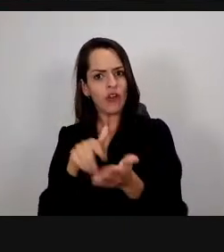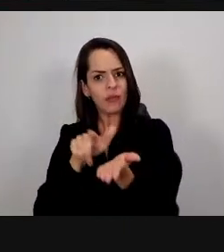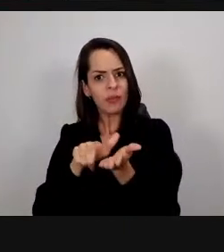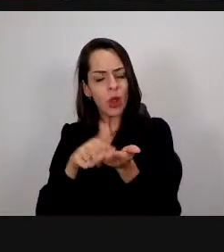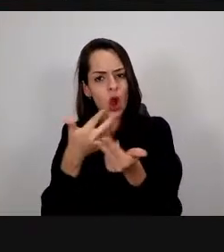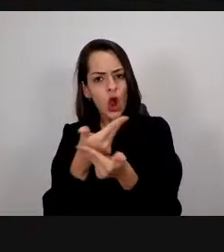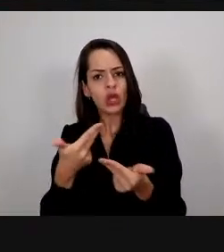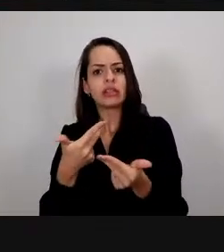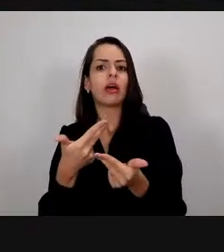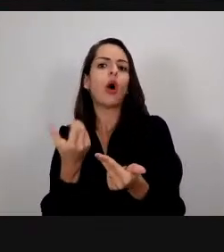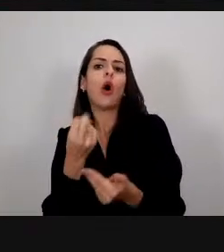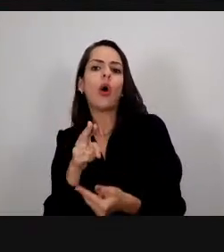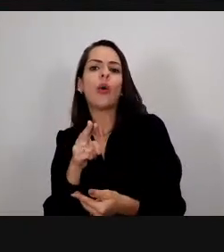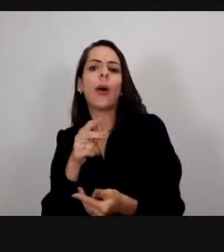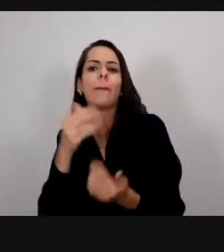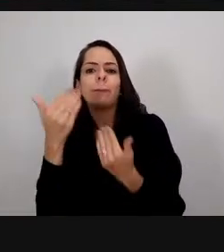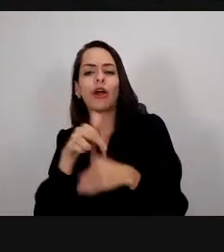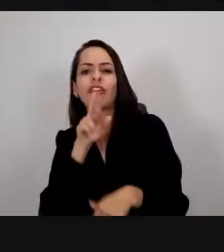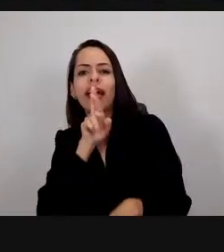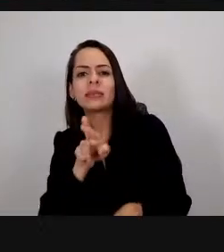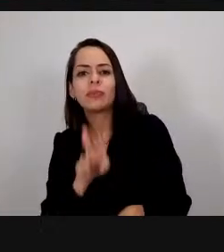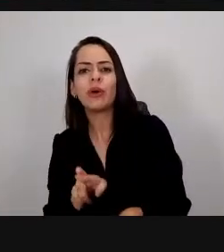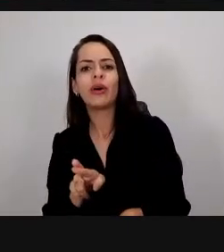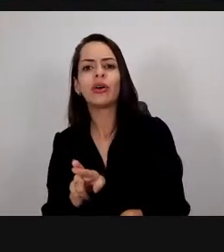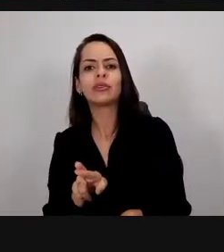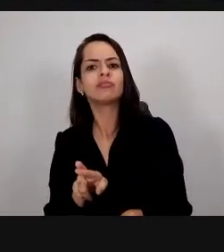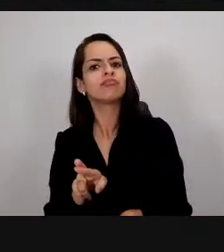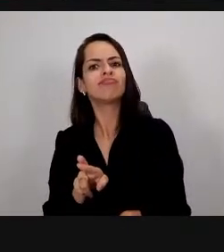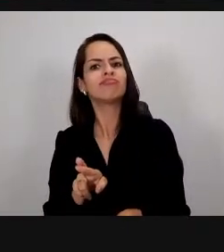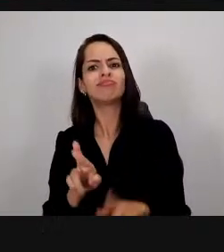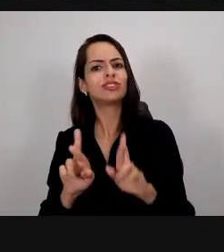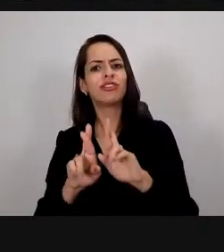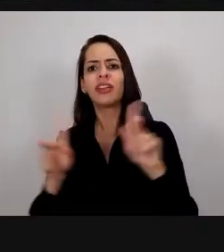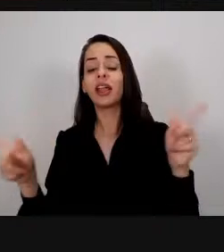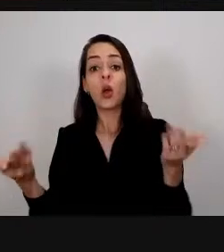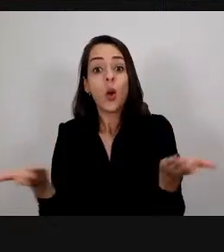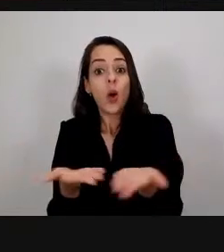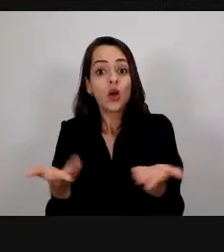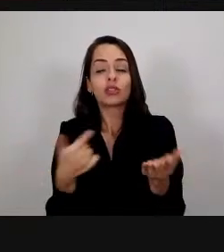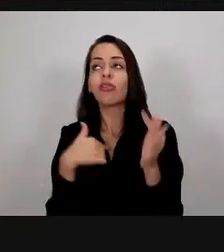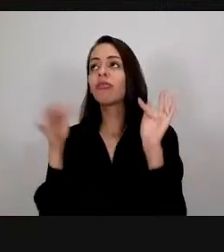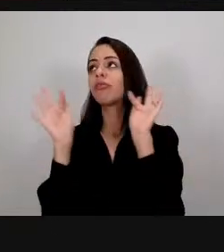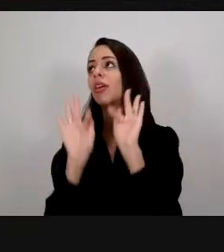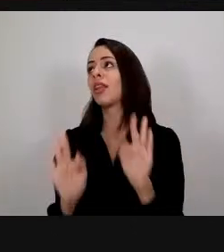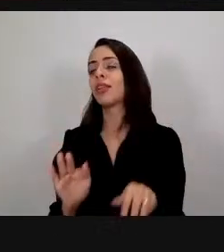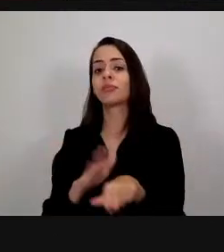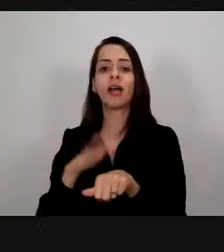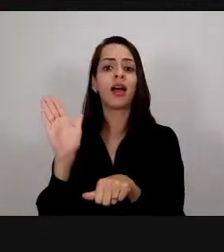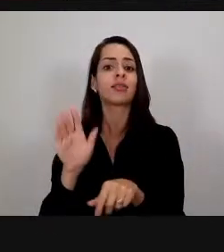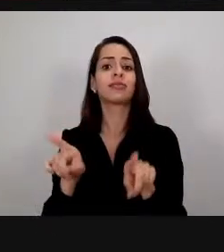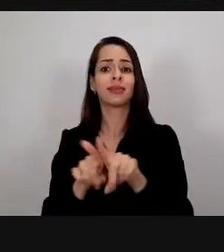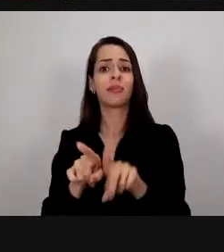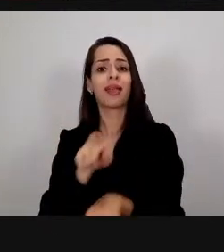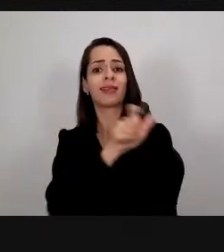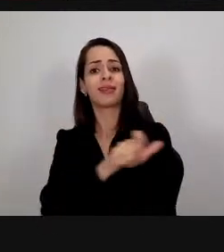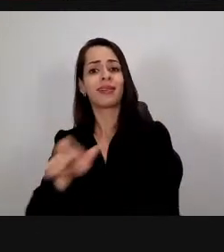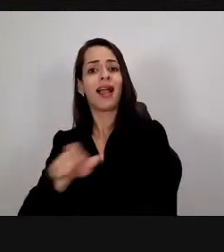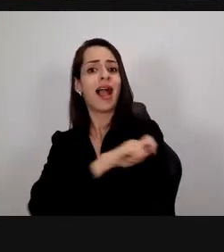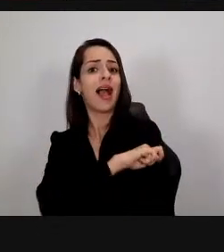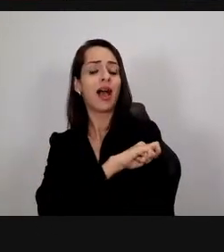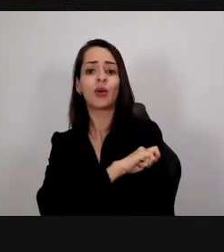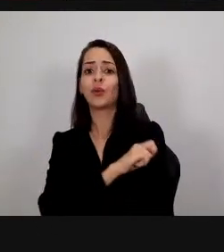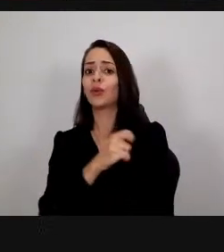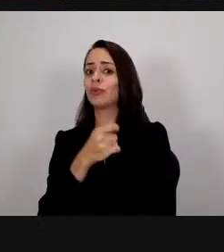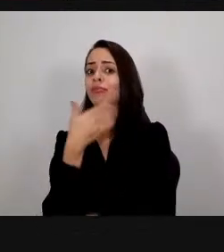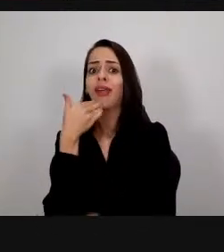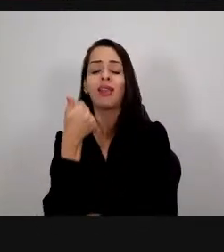disciplinas eu sou uma pessoa tão mais feliz meus alunos também entendeu porque eu tenho outras maneiras de avaliar como você mesmo falou então